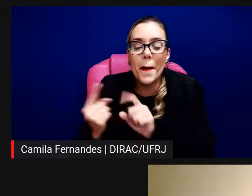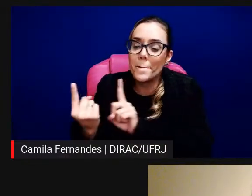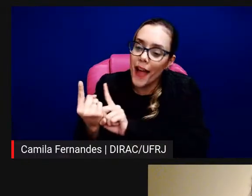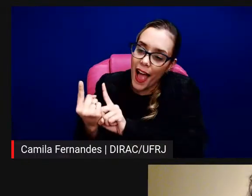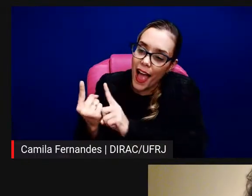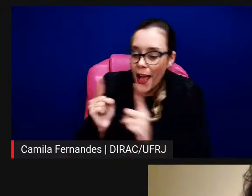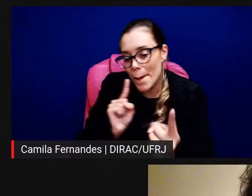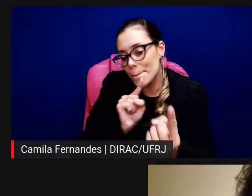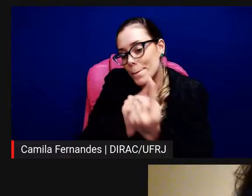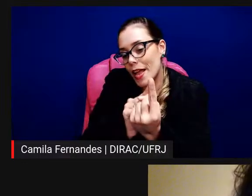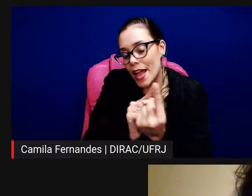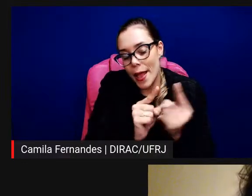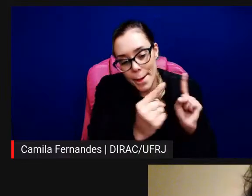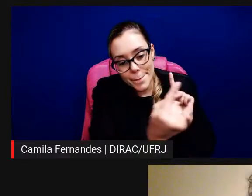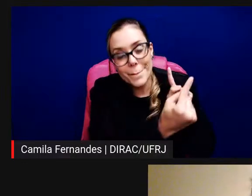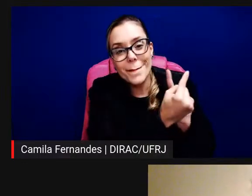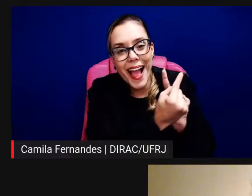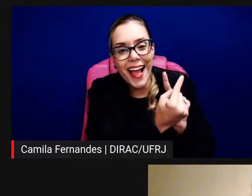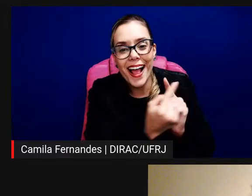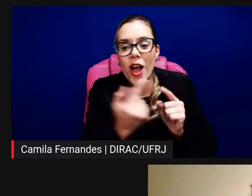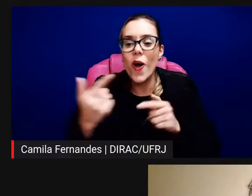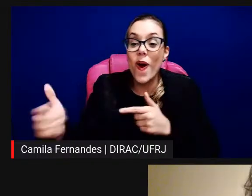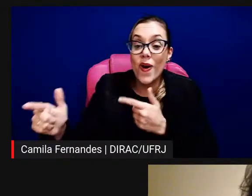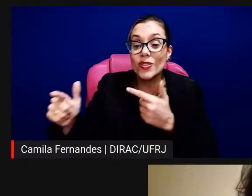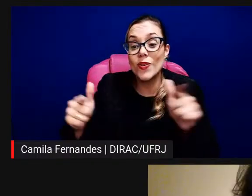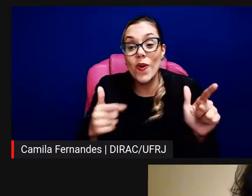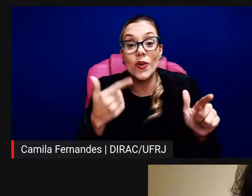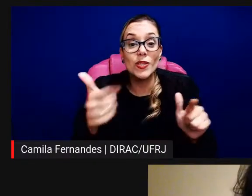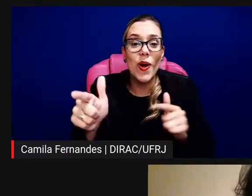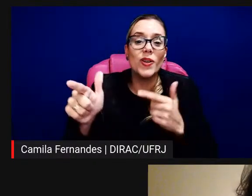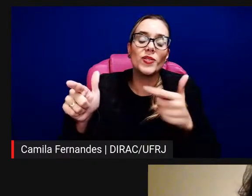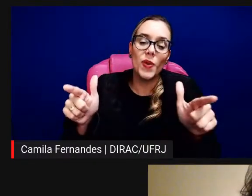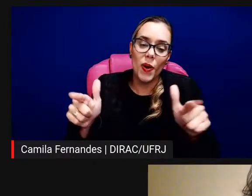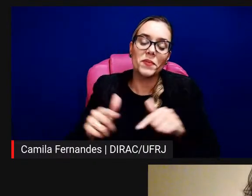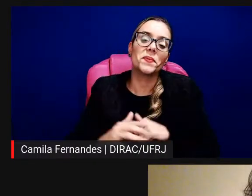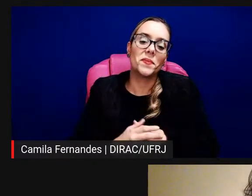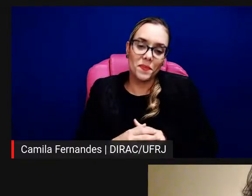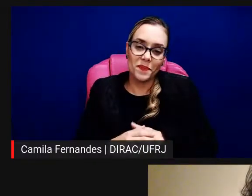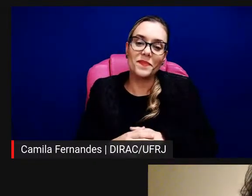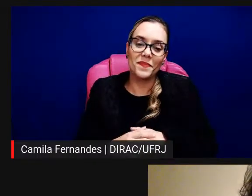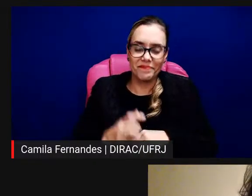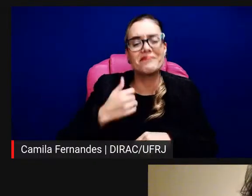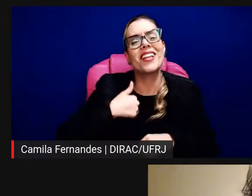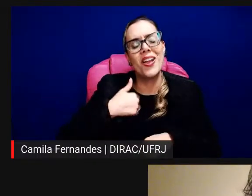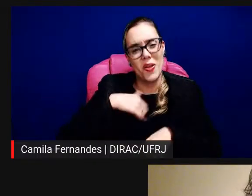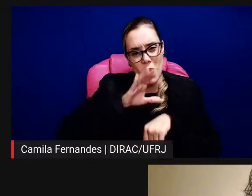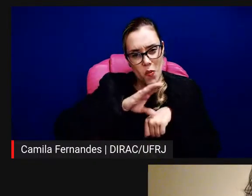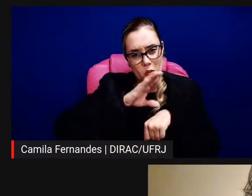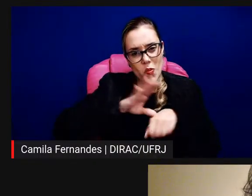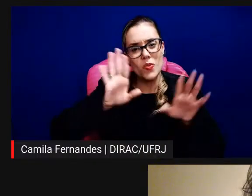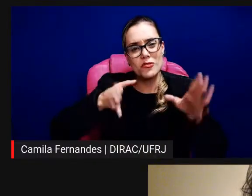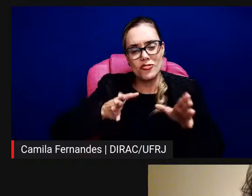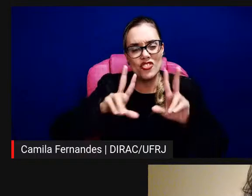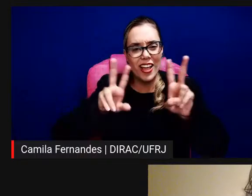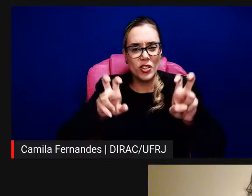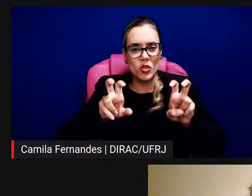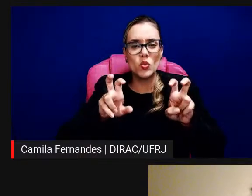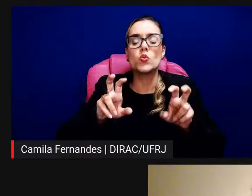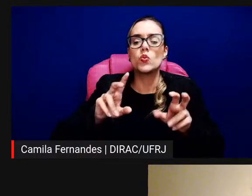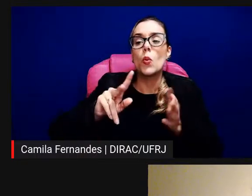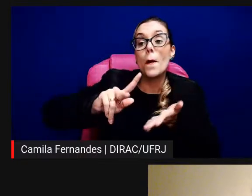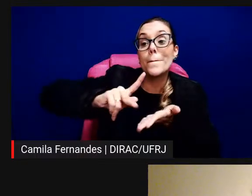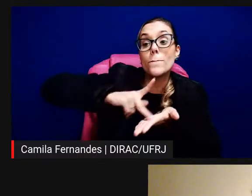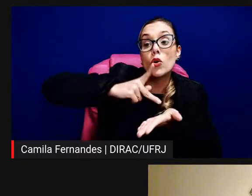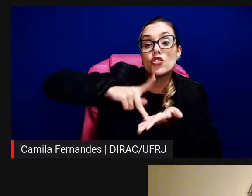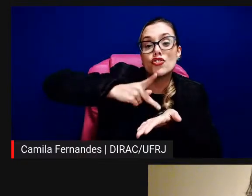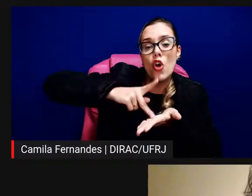é interessante mesmo, né, o portfólio foi um desafio, eu fiz um curso de portfólio em 2014 com o Bernardo Mosqueira, depois a